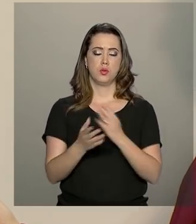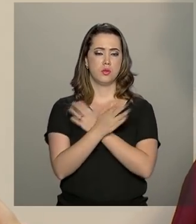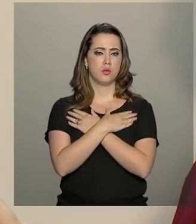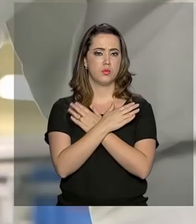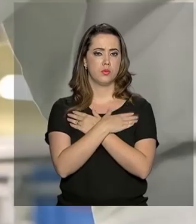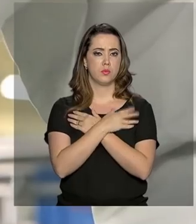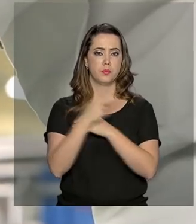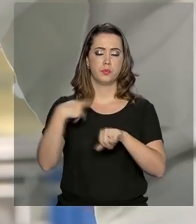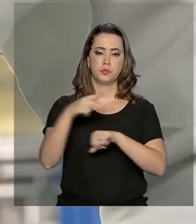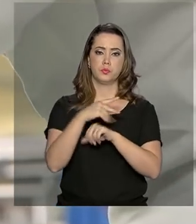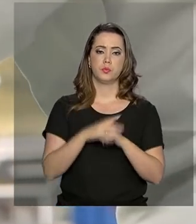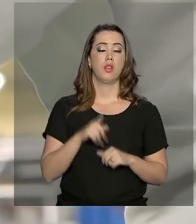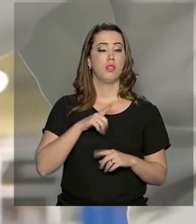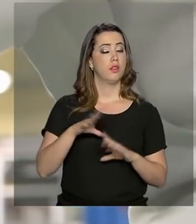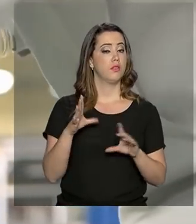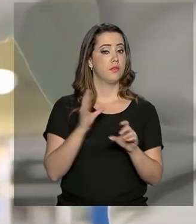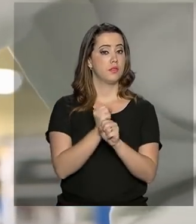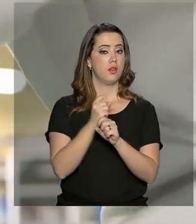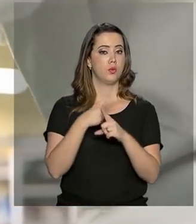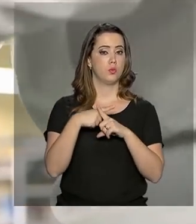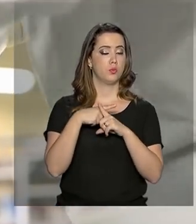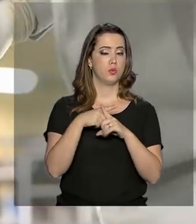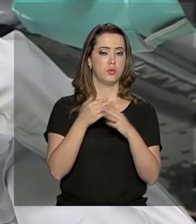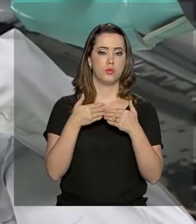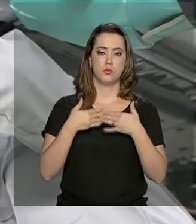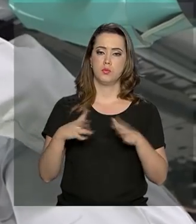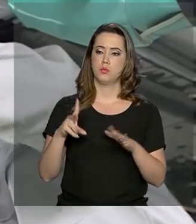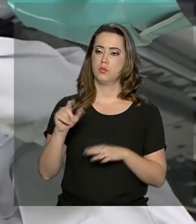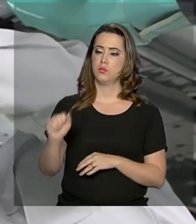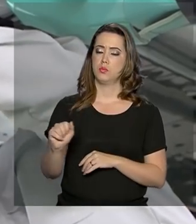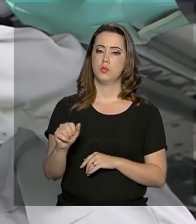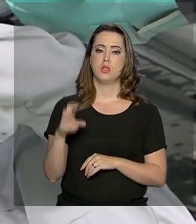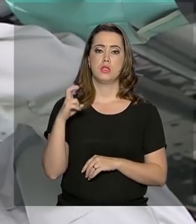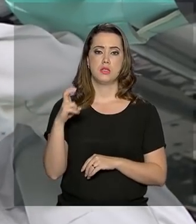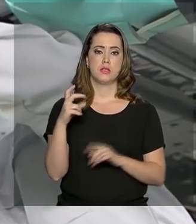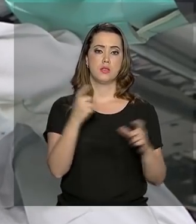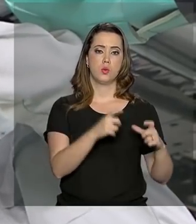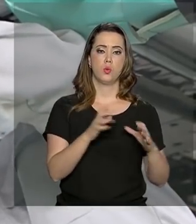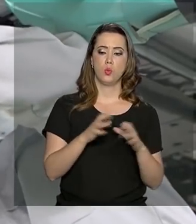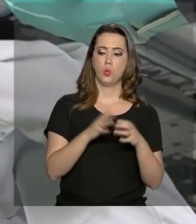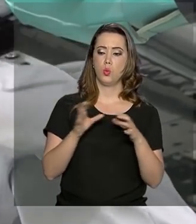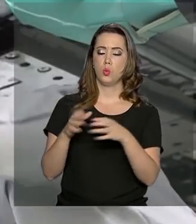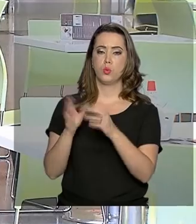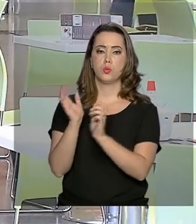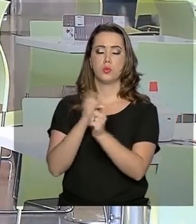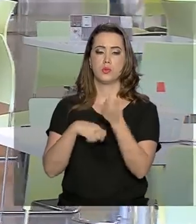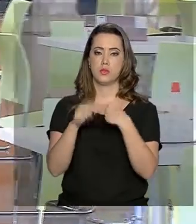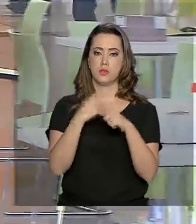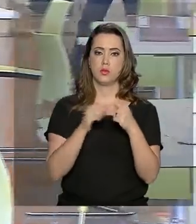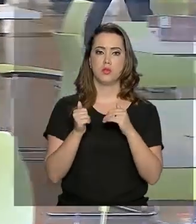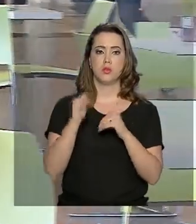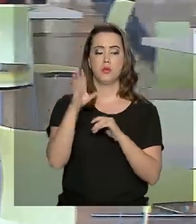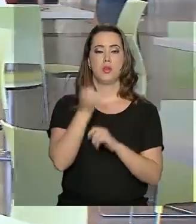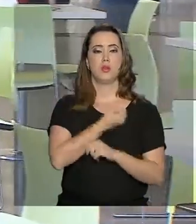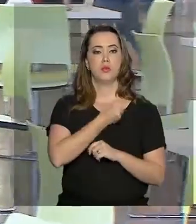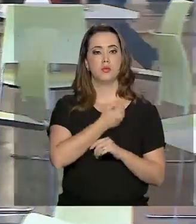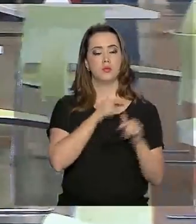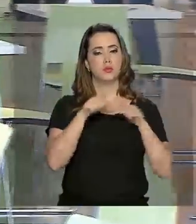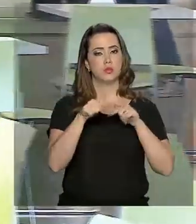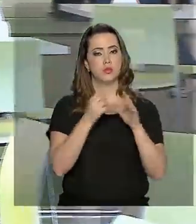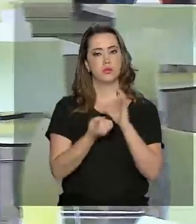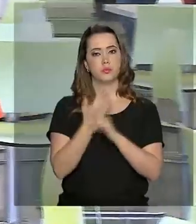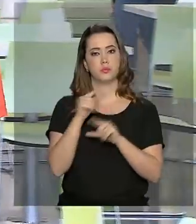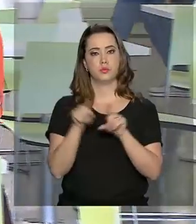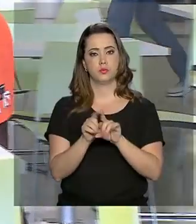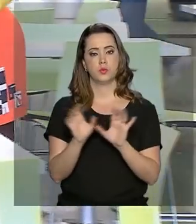desemprego do país. Houve saldo positivo na abertura de vagas em cinco dos oito setores da economia. O maior número de empregos criados